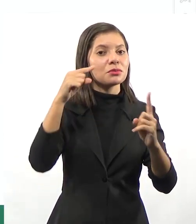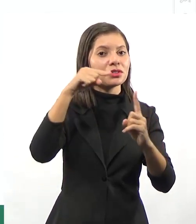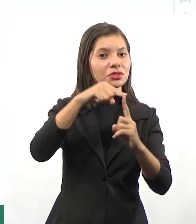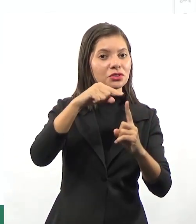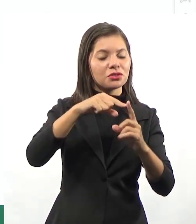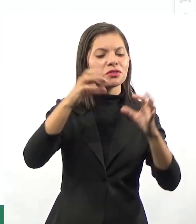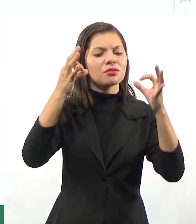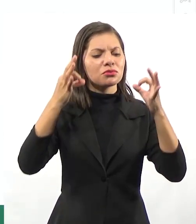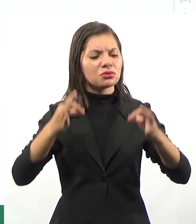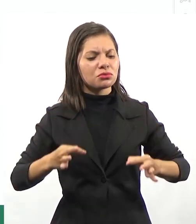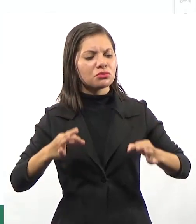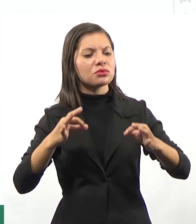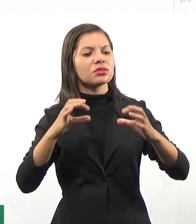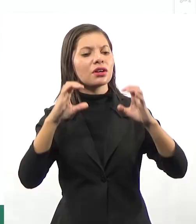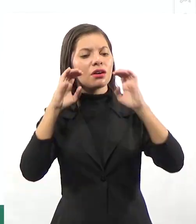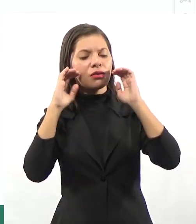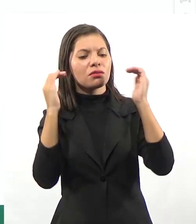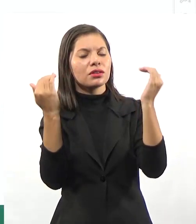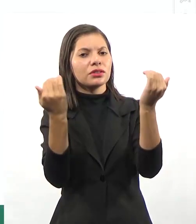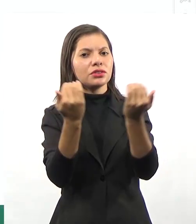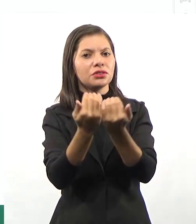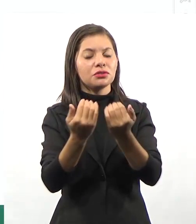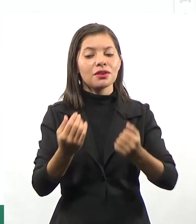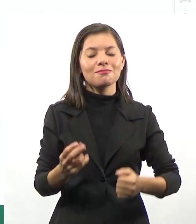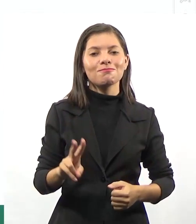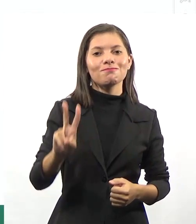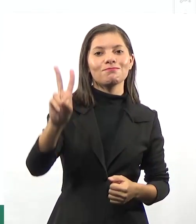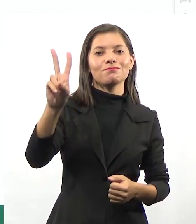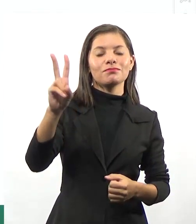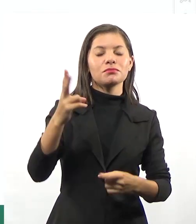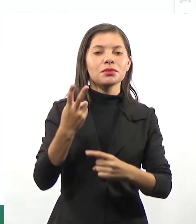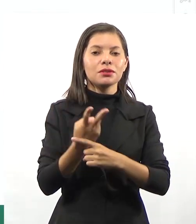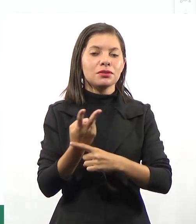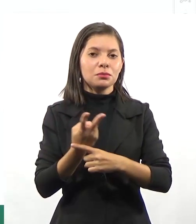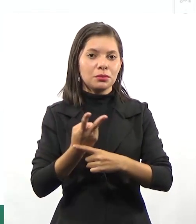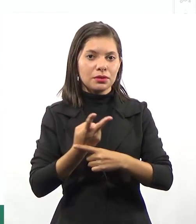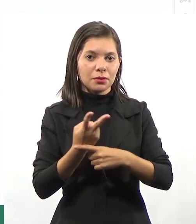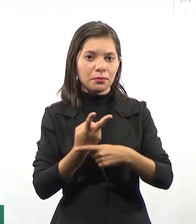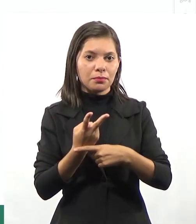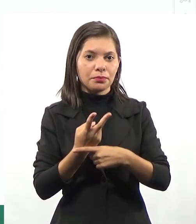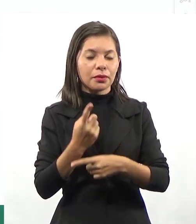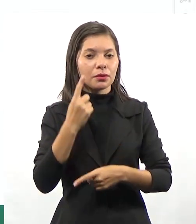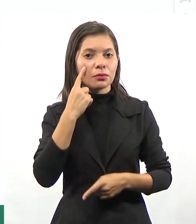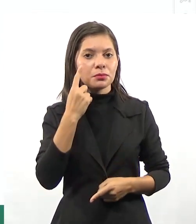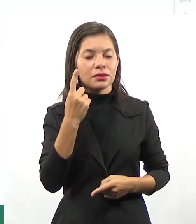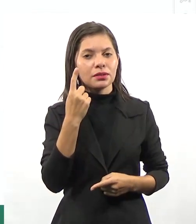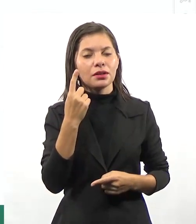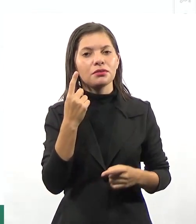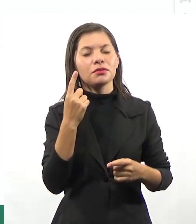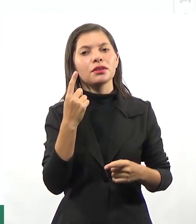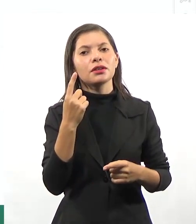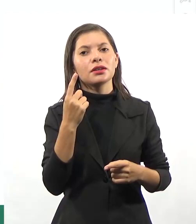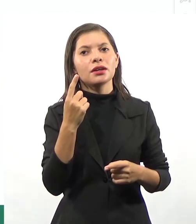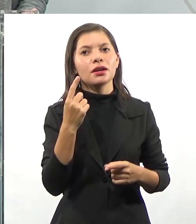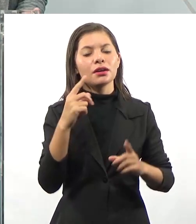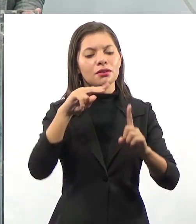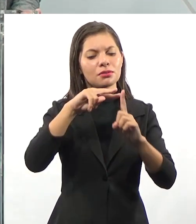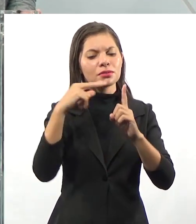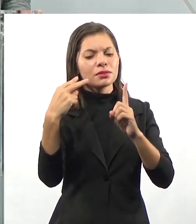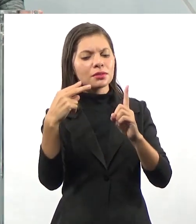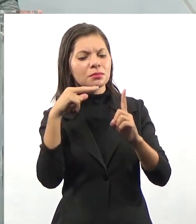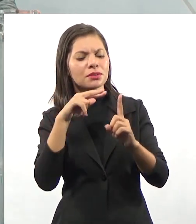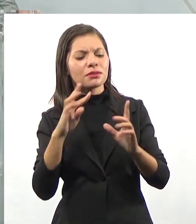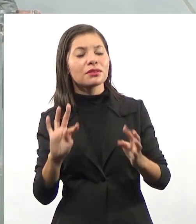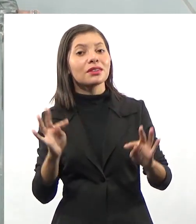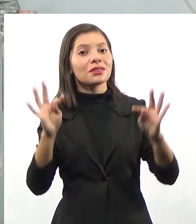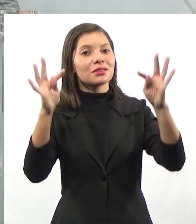justa, coletiva, enriquecedora para a nossa busca. Então observe que a própria concepção do que é tecnologia